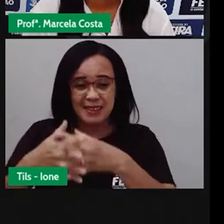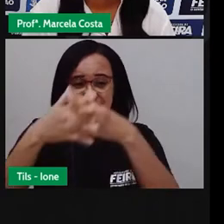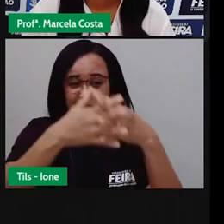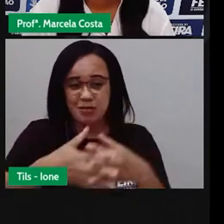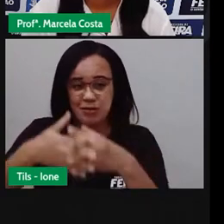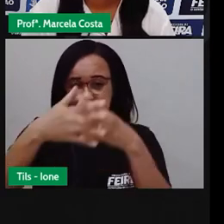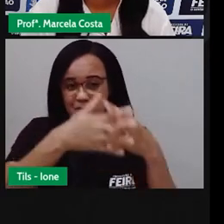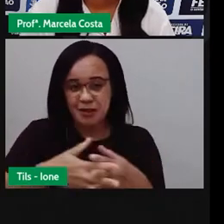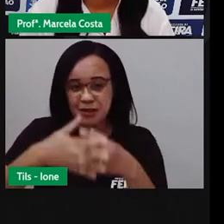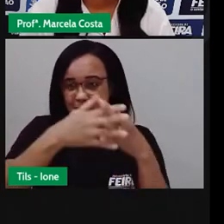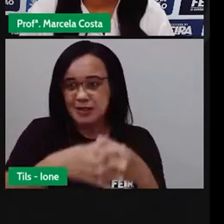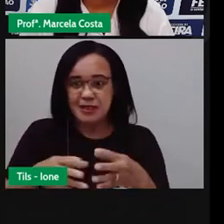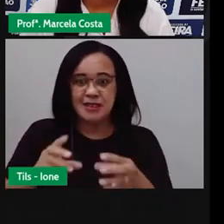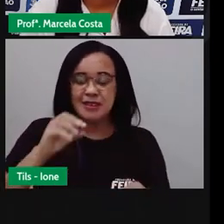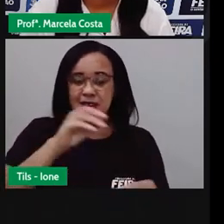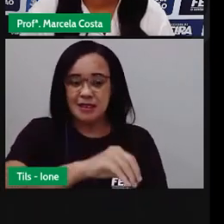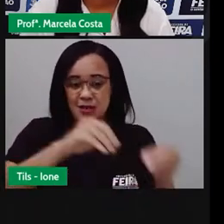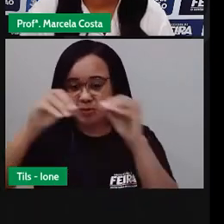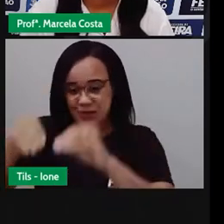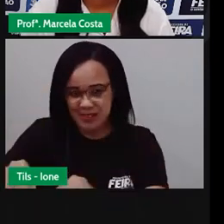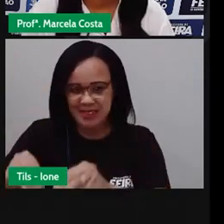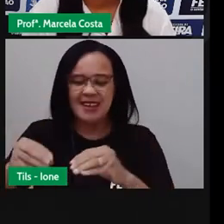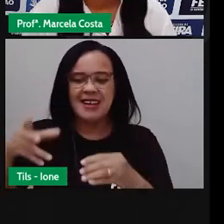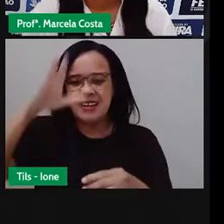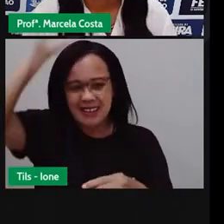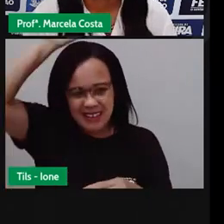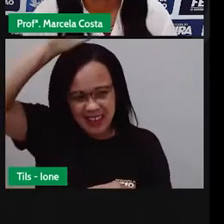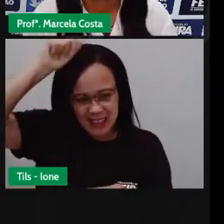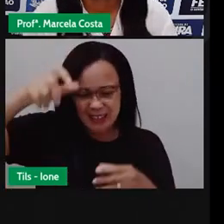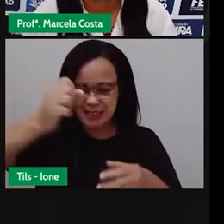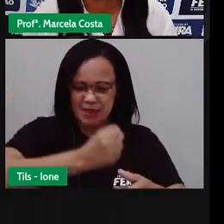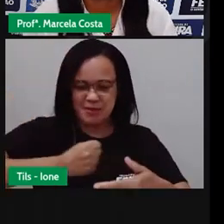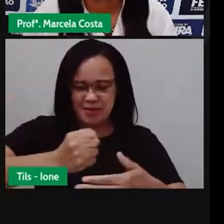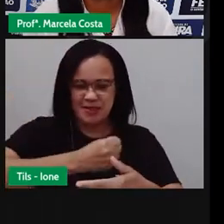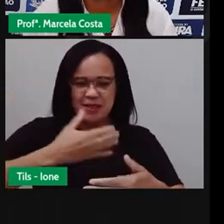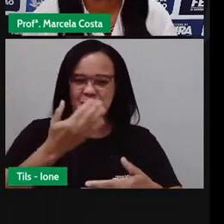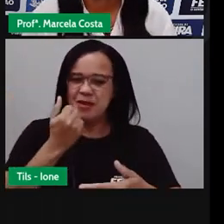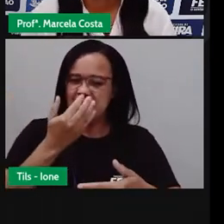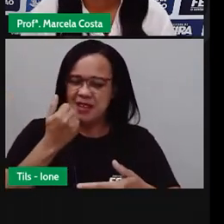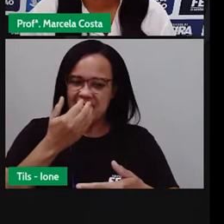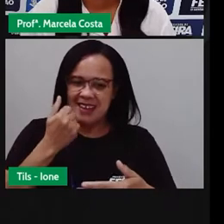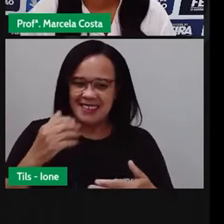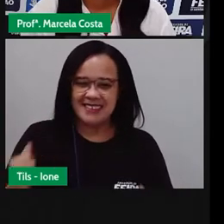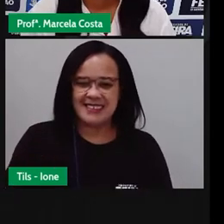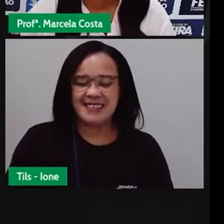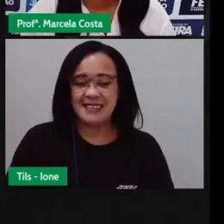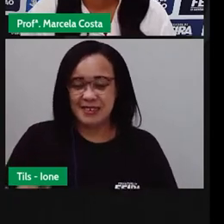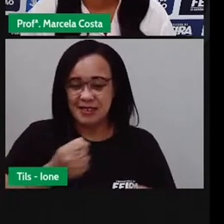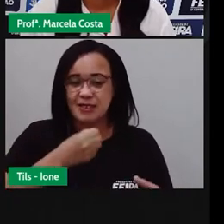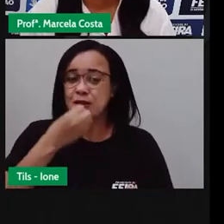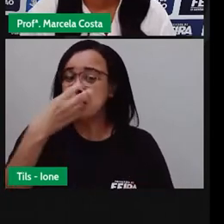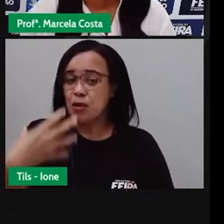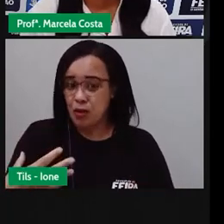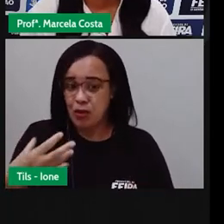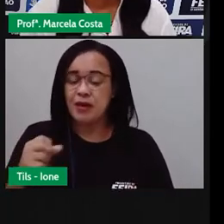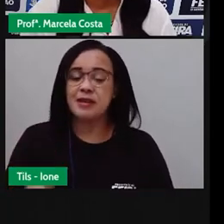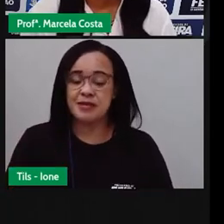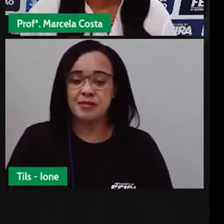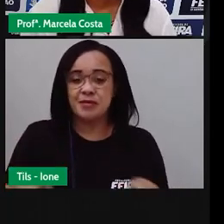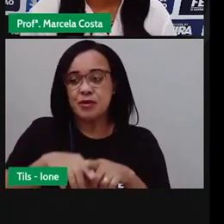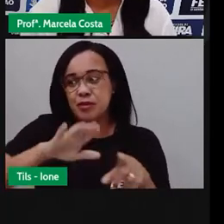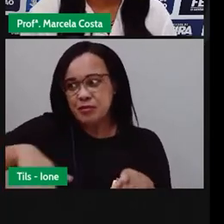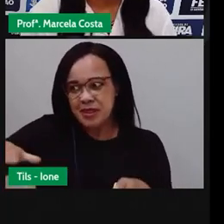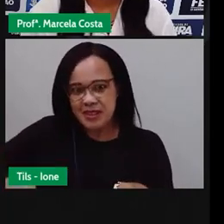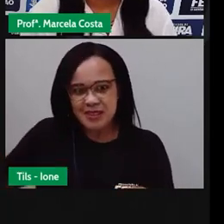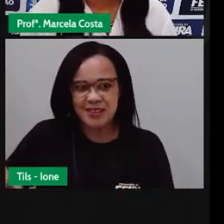inesperada. Galinha bem temperada, sem usar tempero fino. Quebrando forte menino para a benzideira benzina.